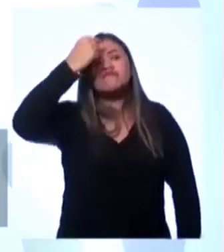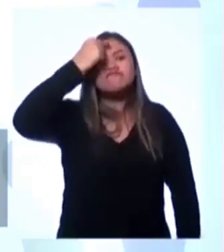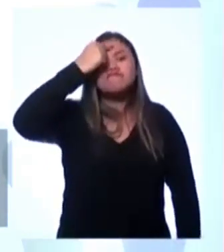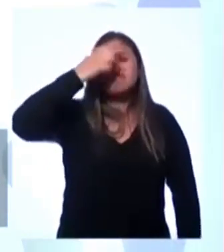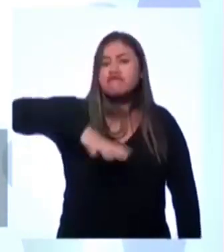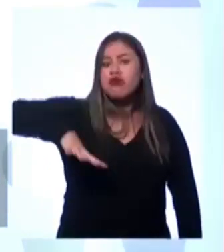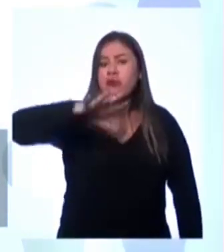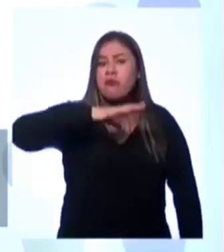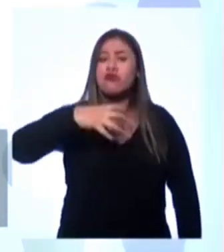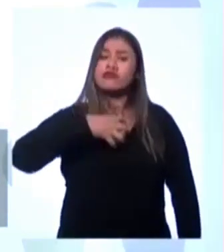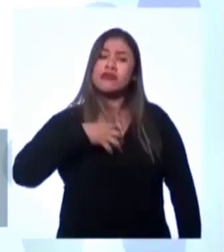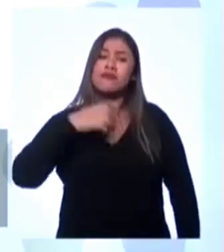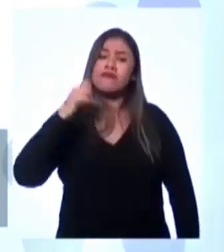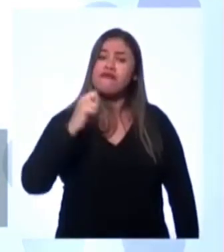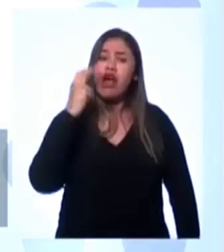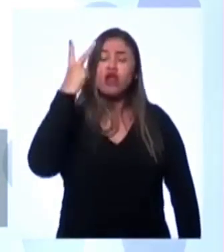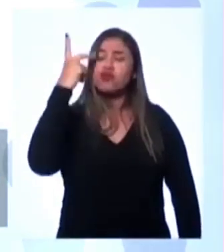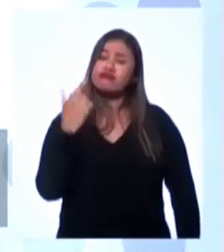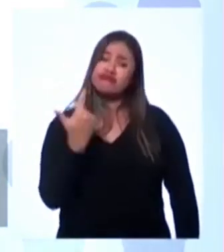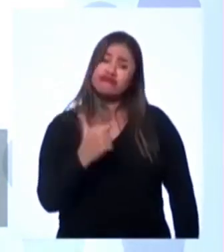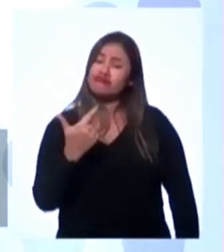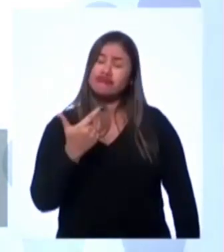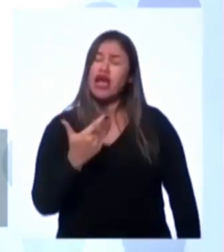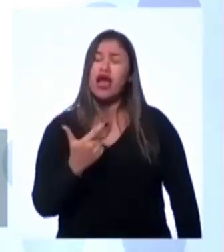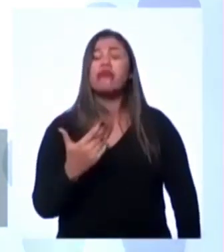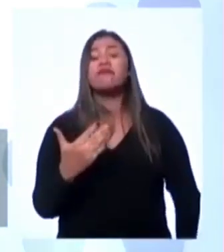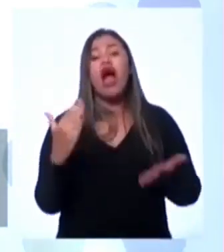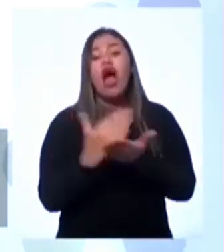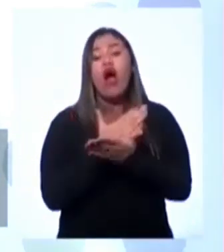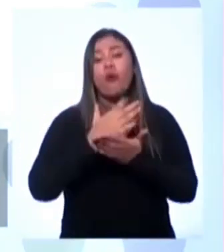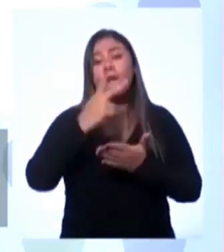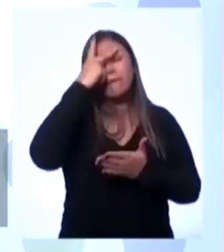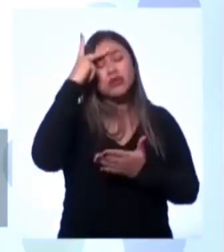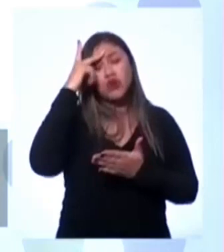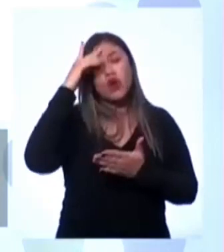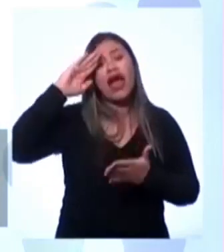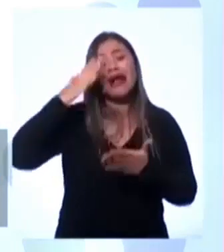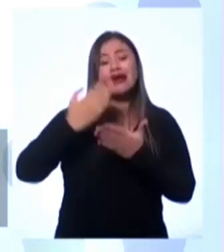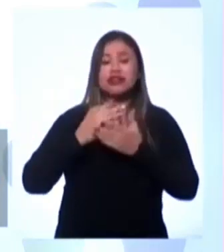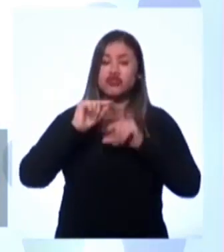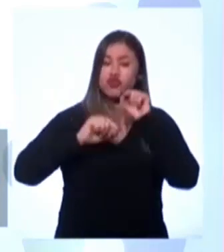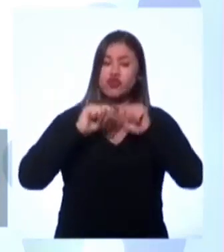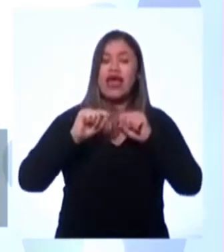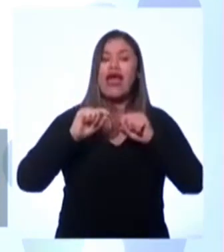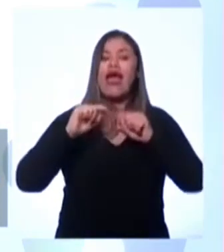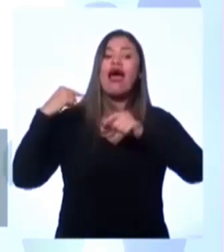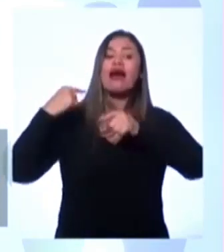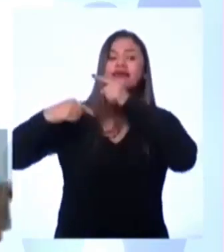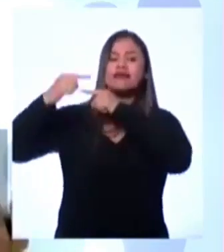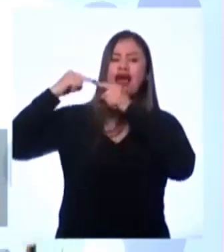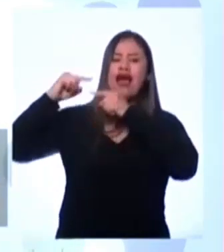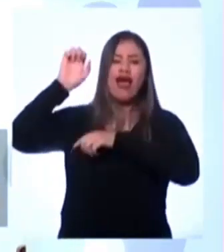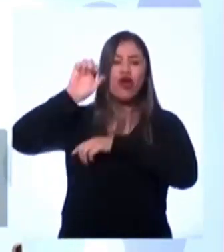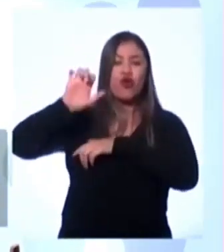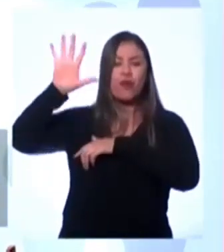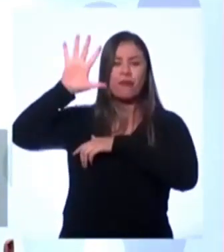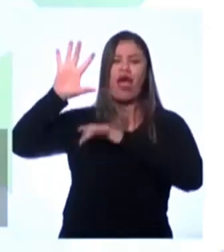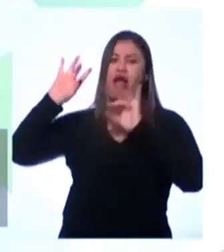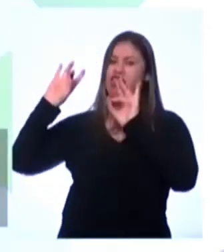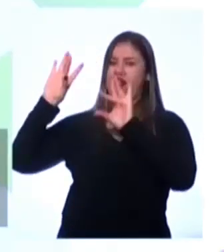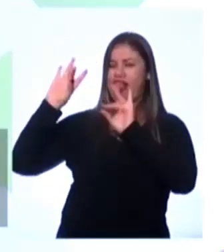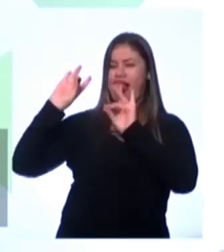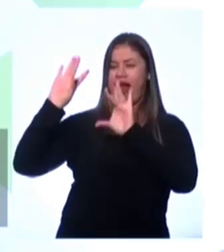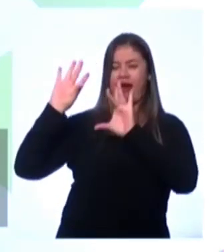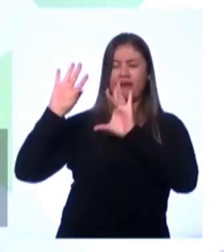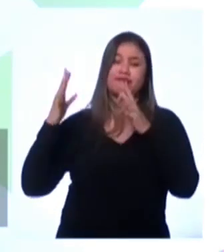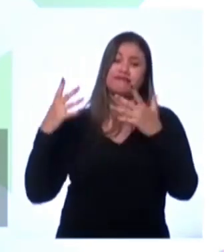o mesmo valor. Porque algumas pessoas acreditam que ser descendente de europeu agrega valor. É,